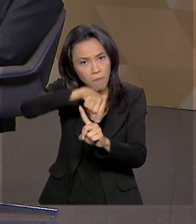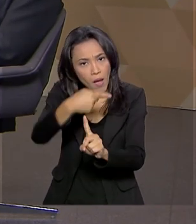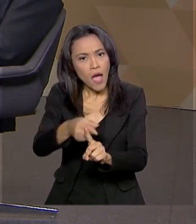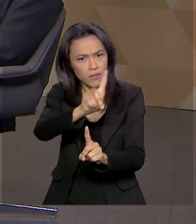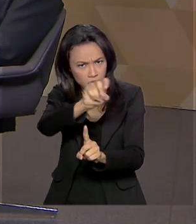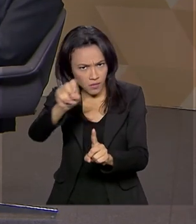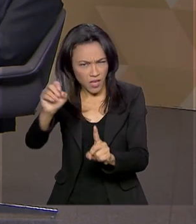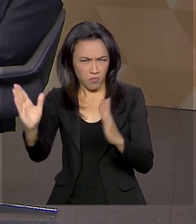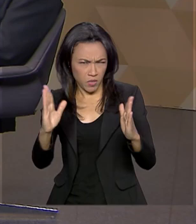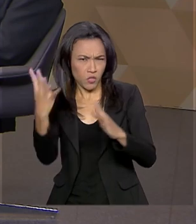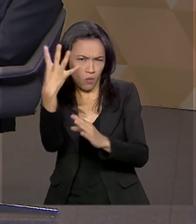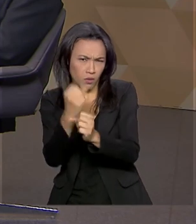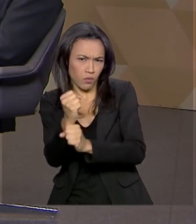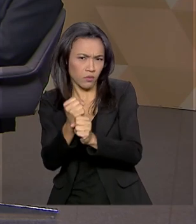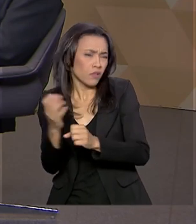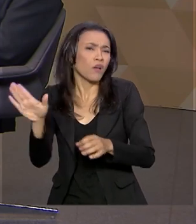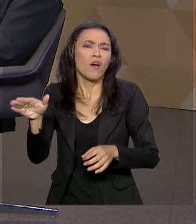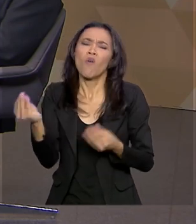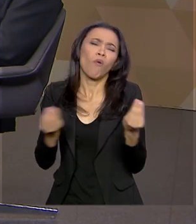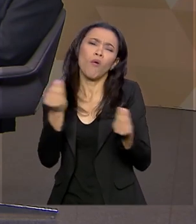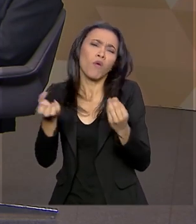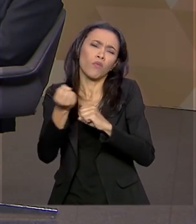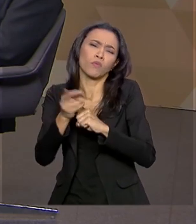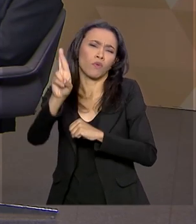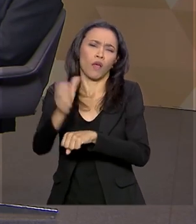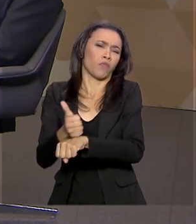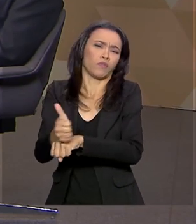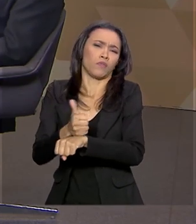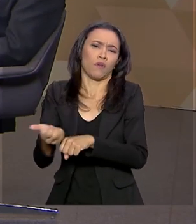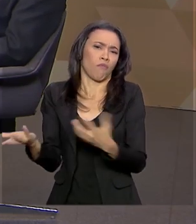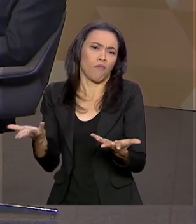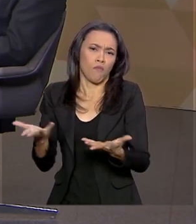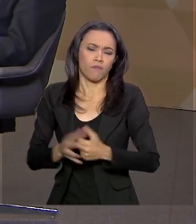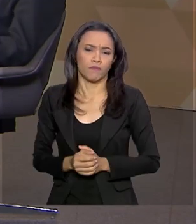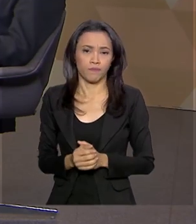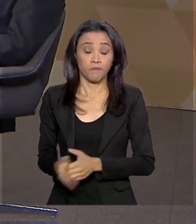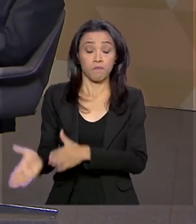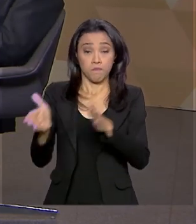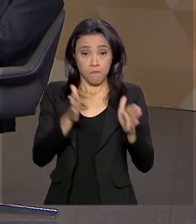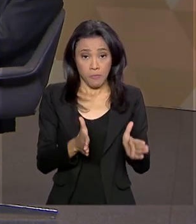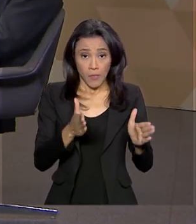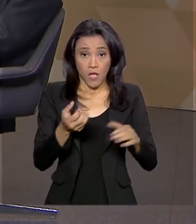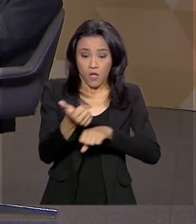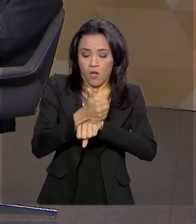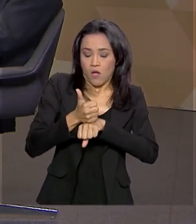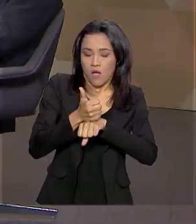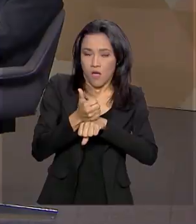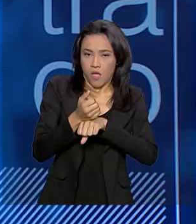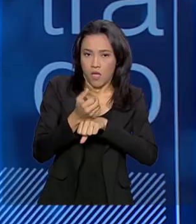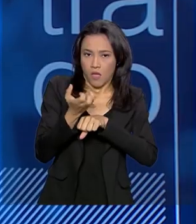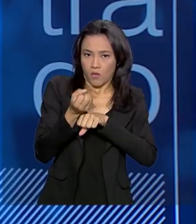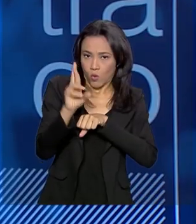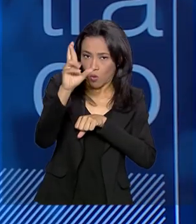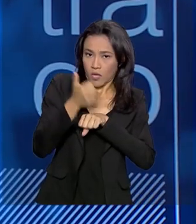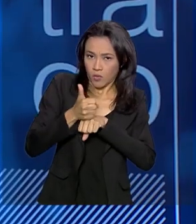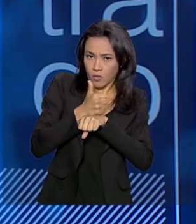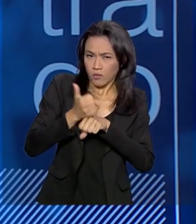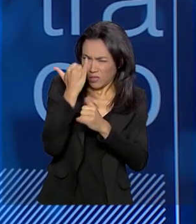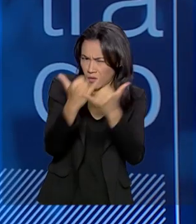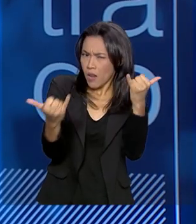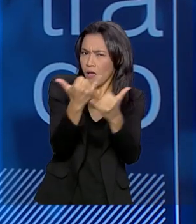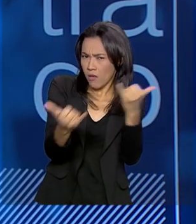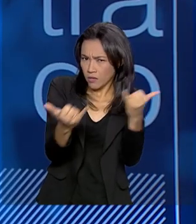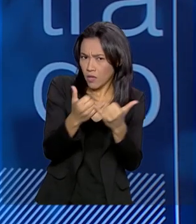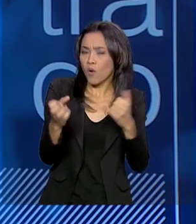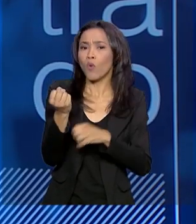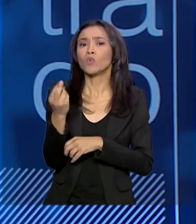nos próximos 4 anos. Mas como é que funciona o doutorado profissional? O doutorado profissional tem semelhanças com o acadêmico, tem